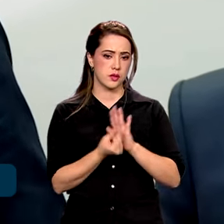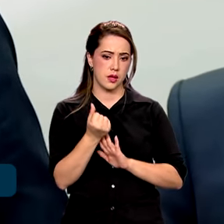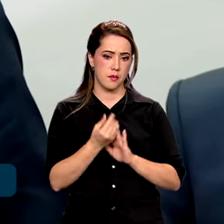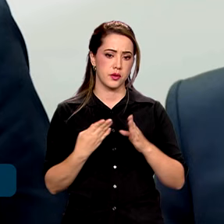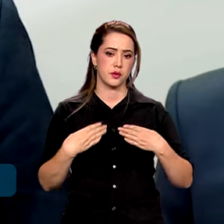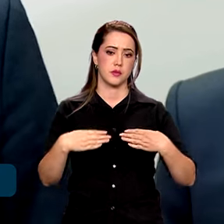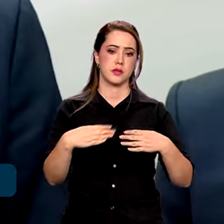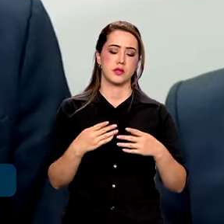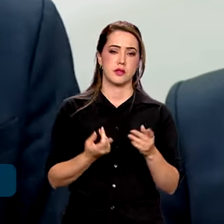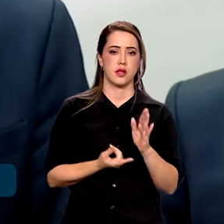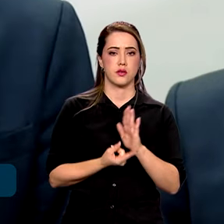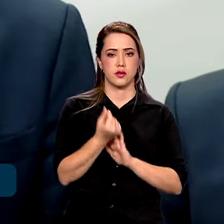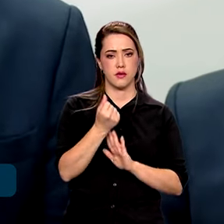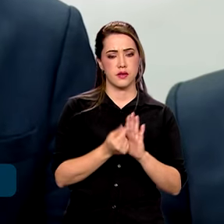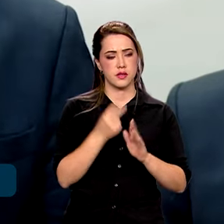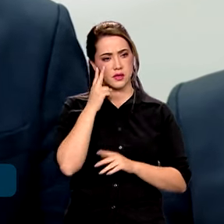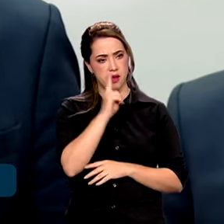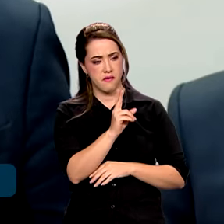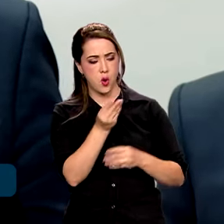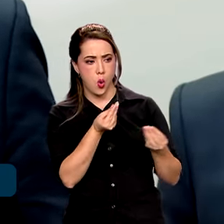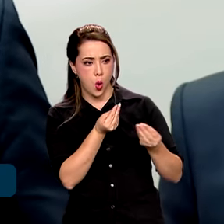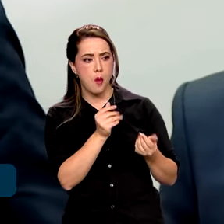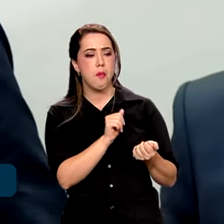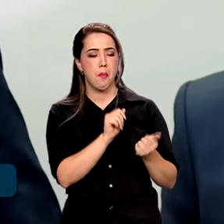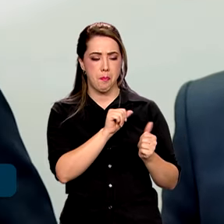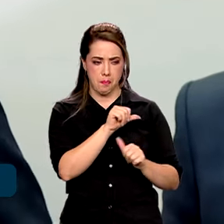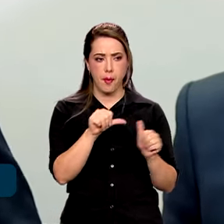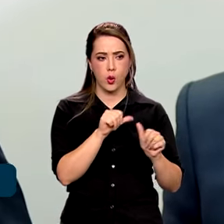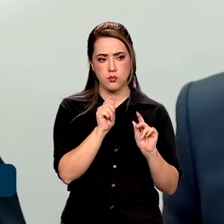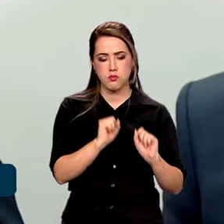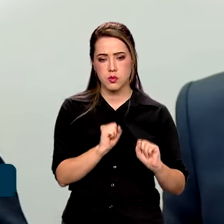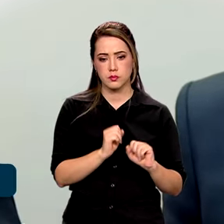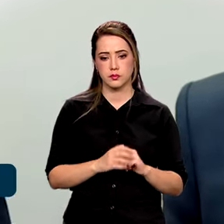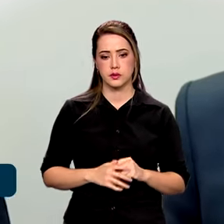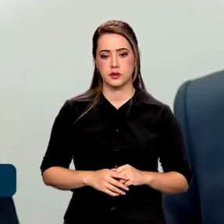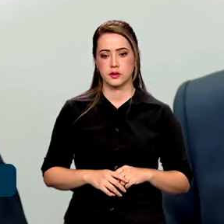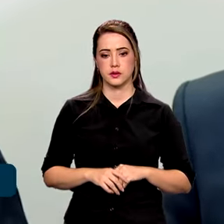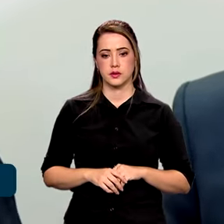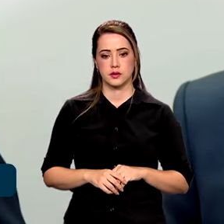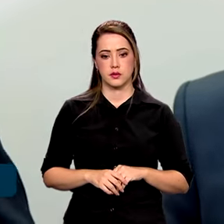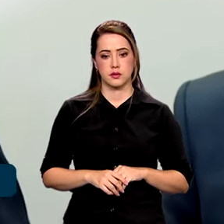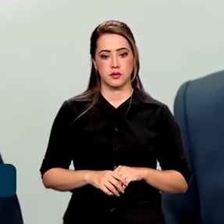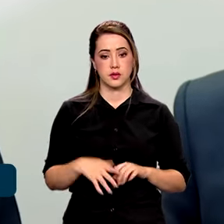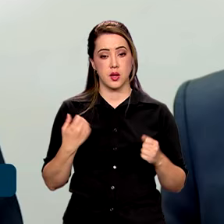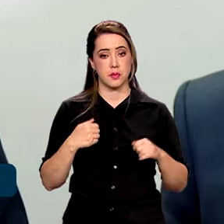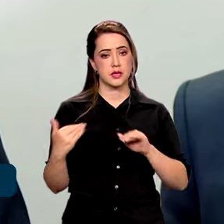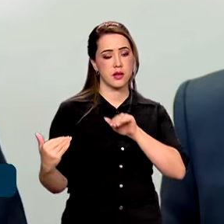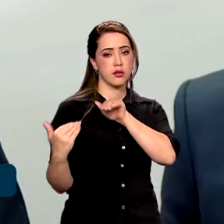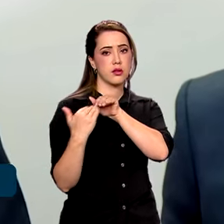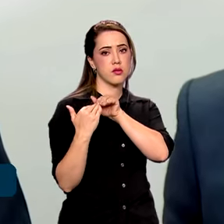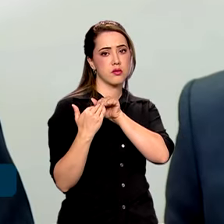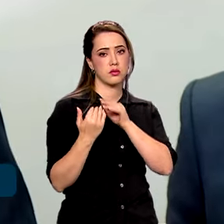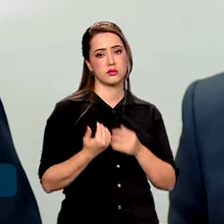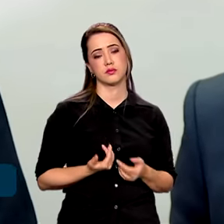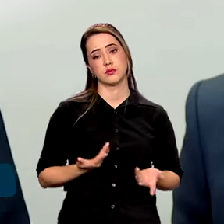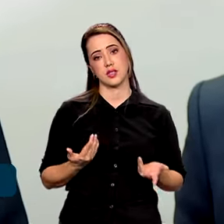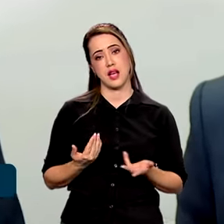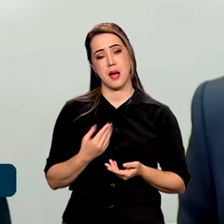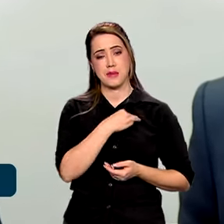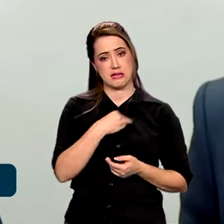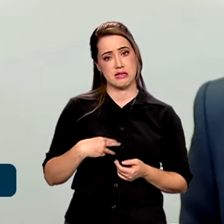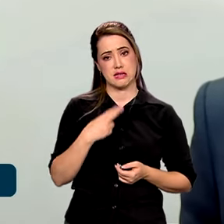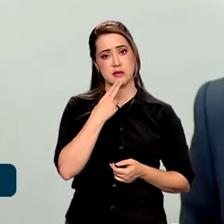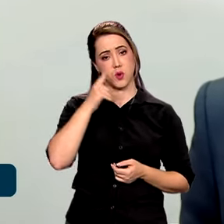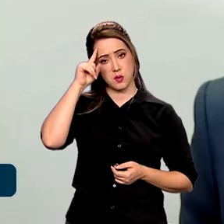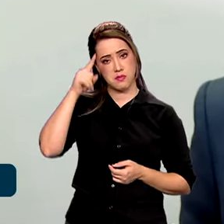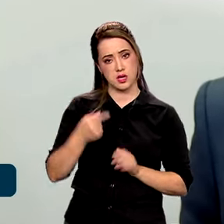Fazenda do próximo ano? O senhor viu com naturalidade? Pode ir repetir? Não, eu tive que acatar, né? A Simone mandou no orçamento, eu tive que acatar.